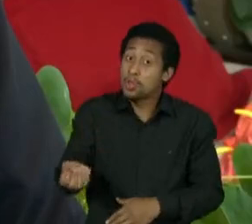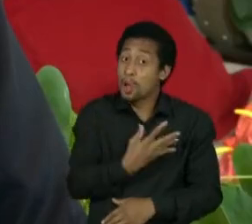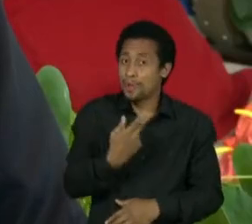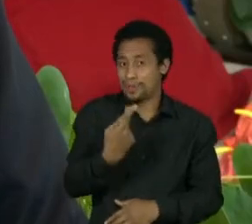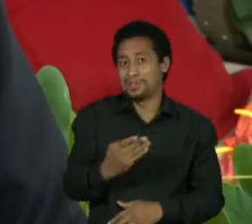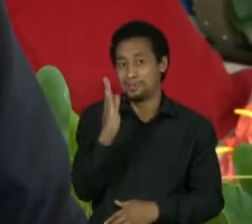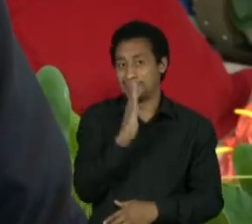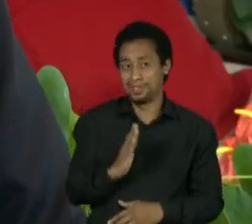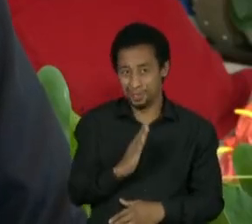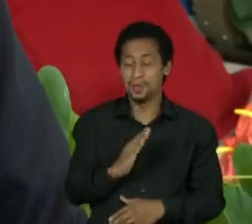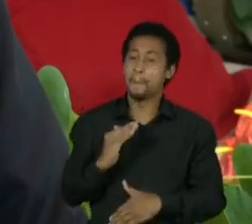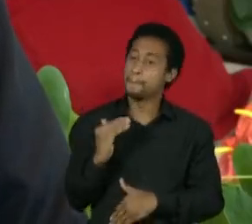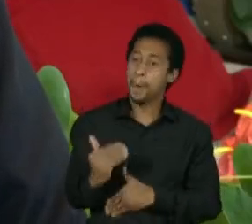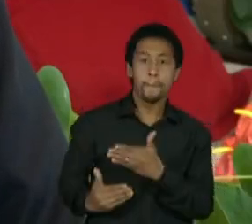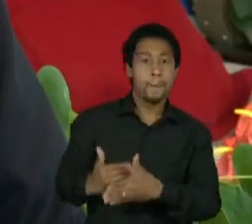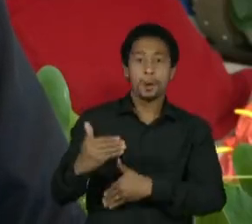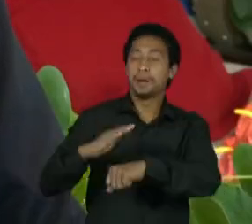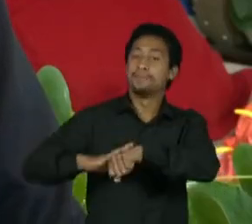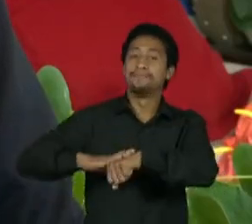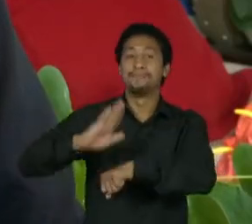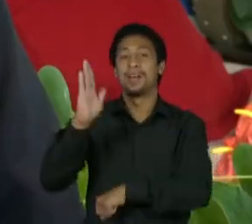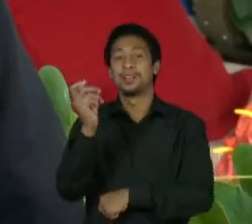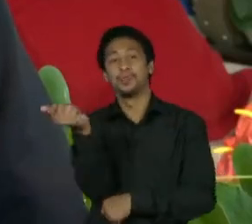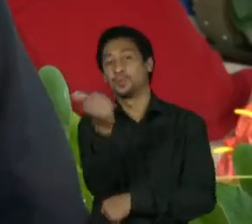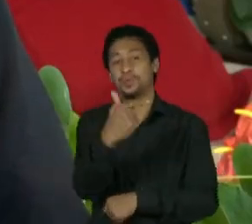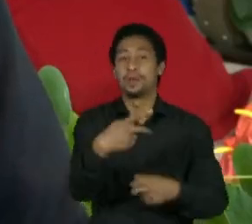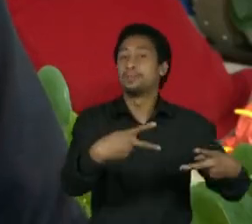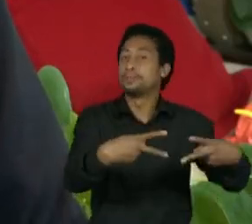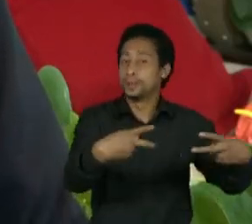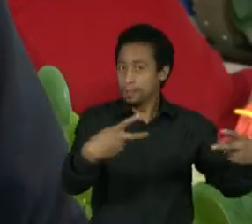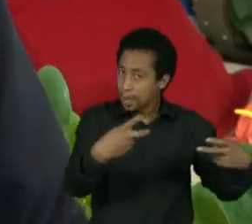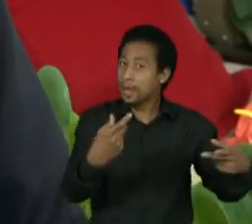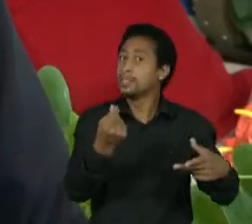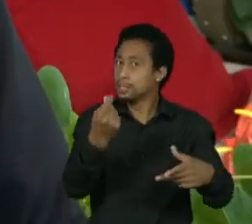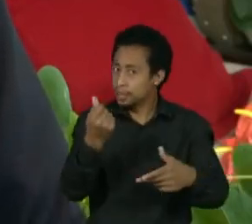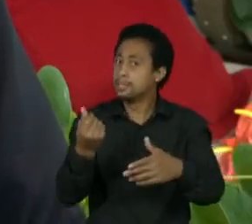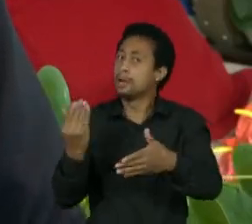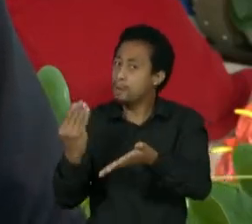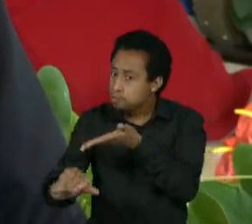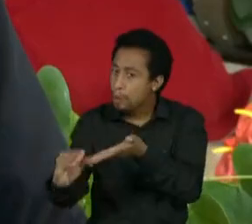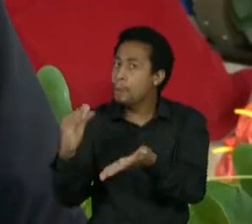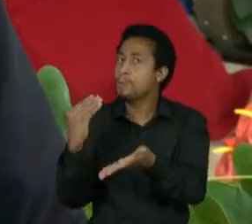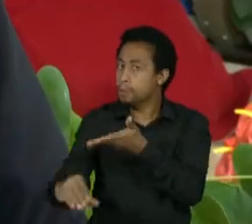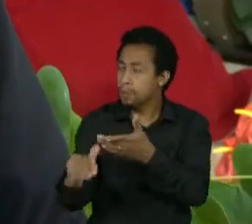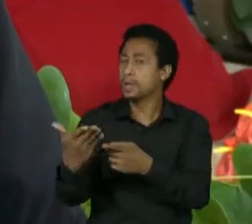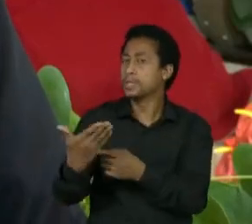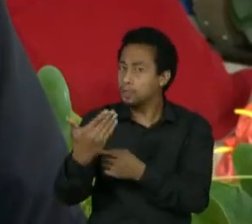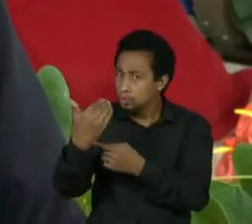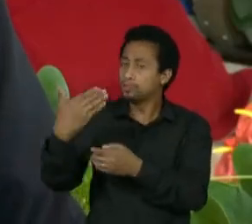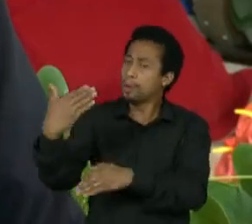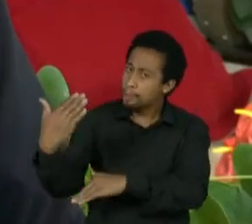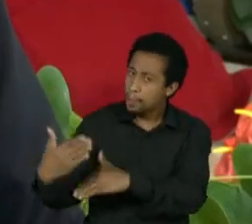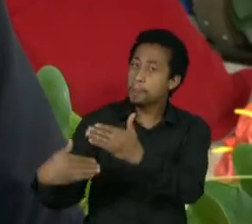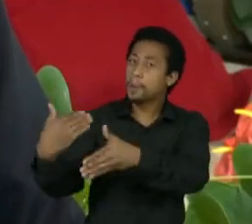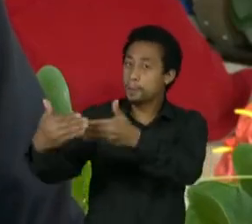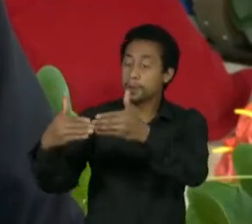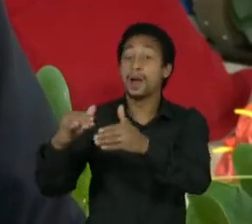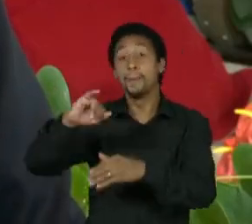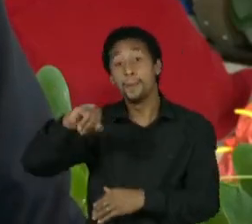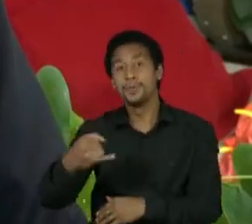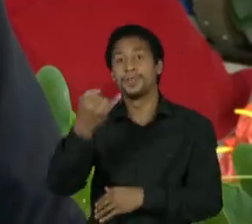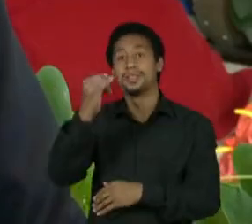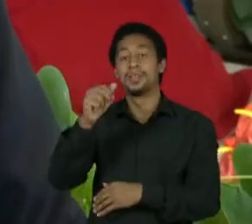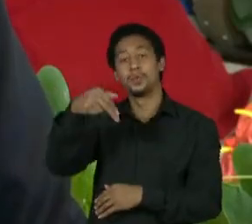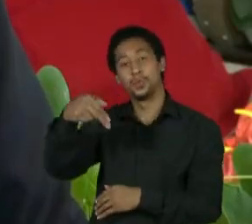mais que a Petrobras estão reabilitando certas áreas do Nordeste